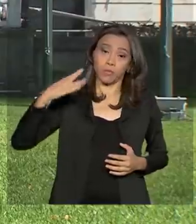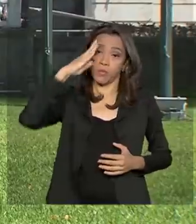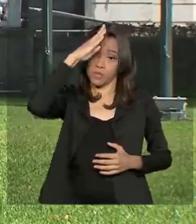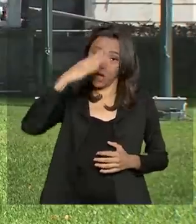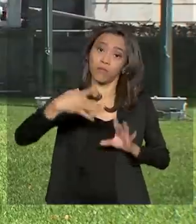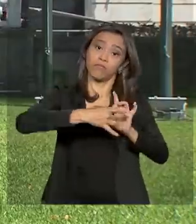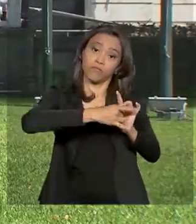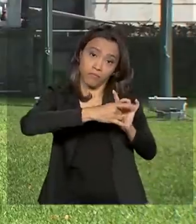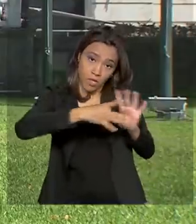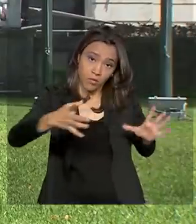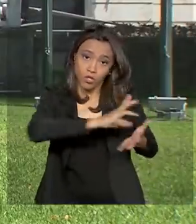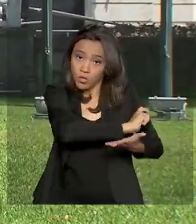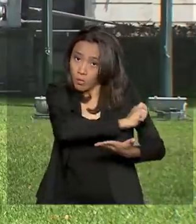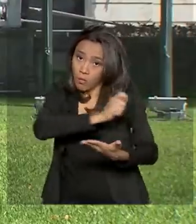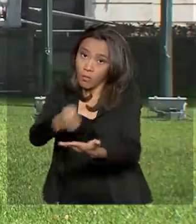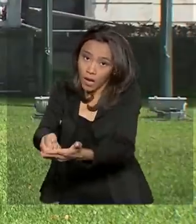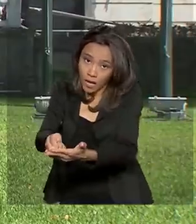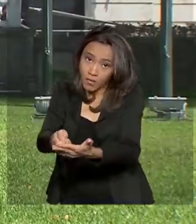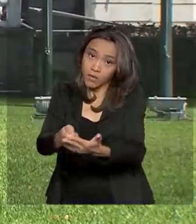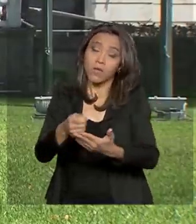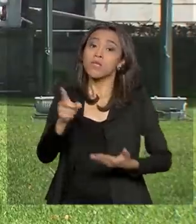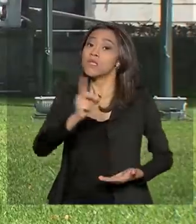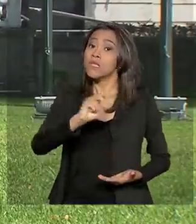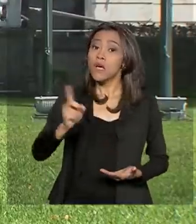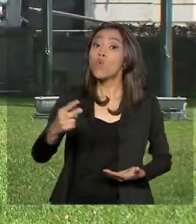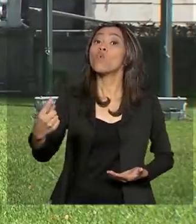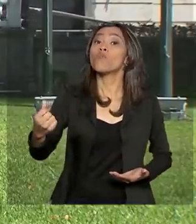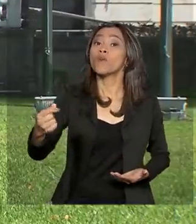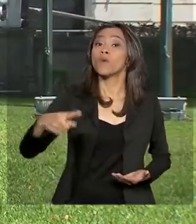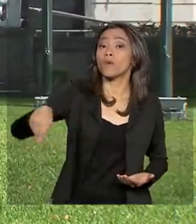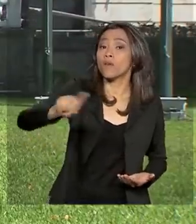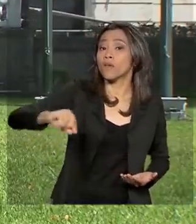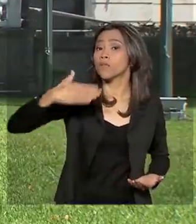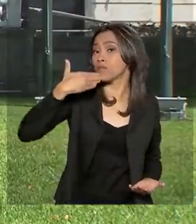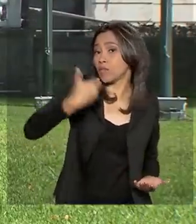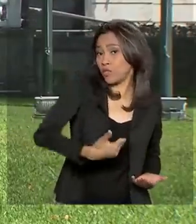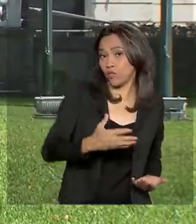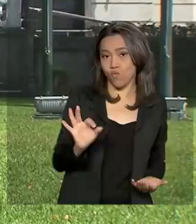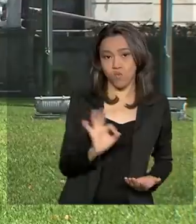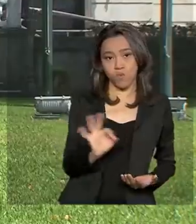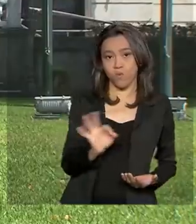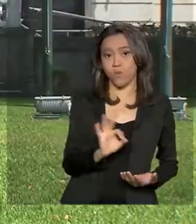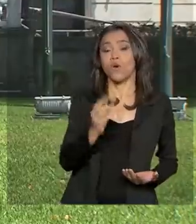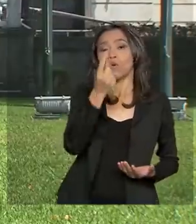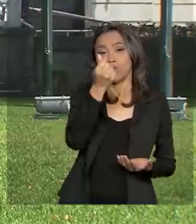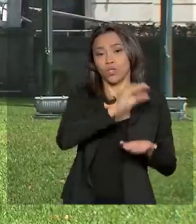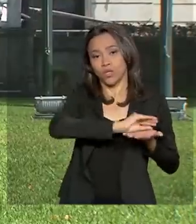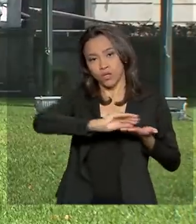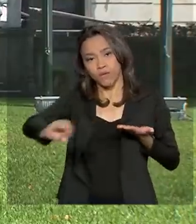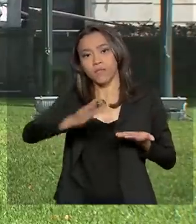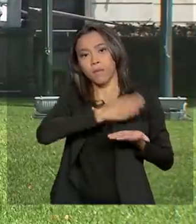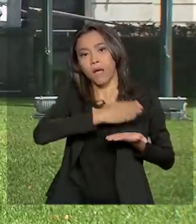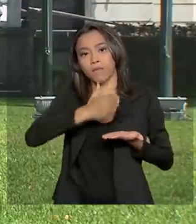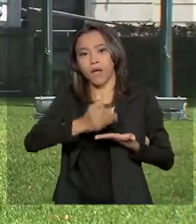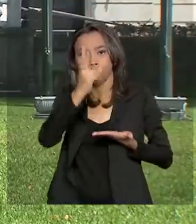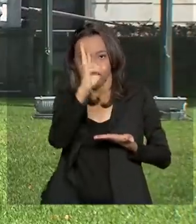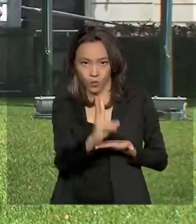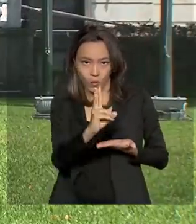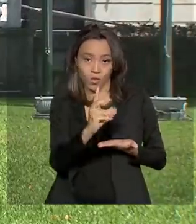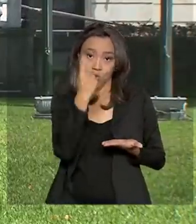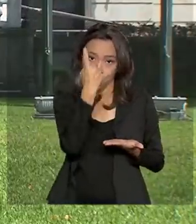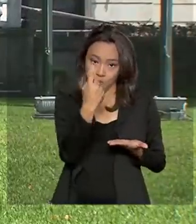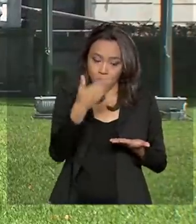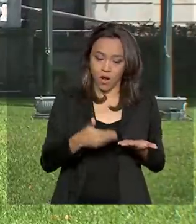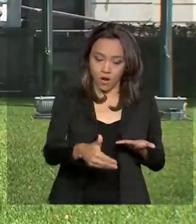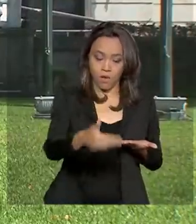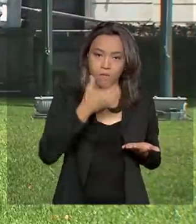pagamento, mas não no valor pretendido pela prefeitura. O dinheiro será liberado em duas parcelas, uma agora em